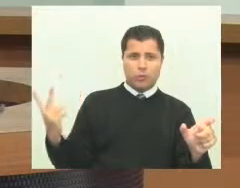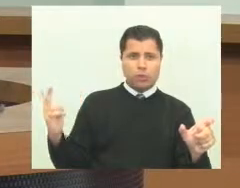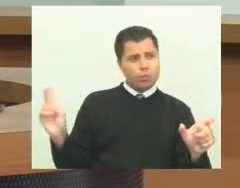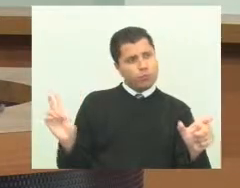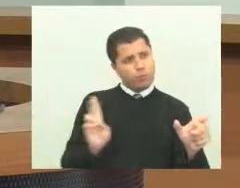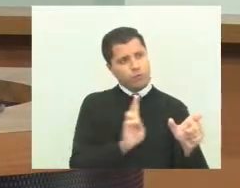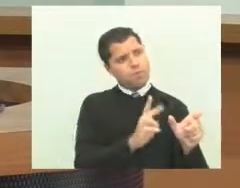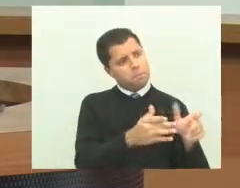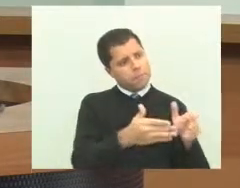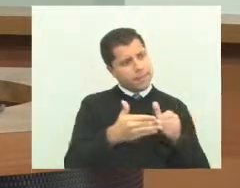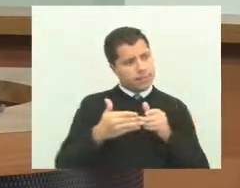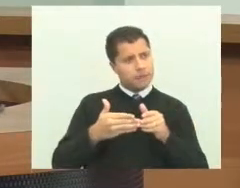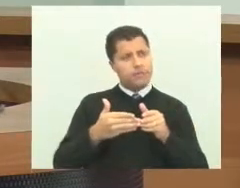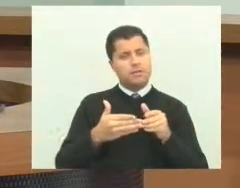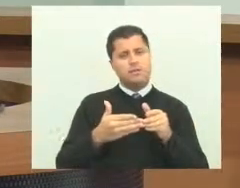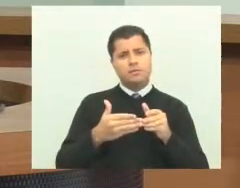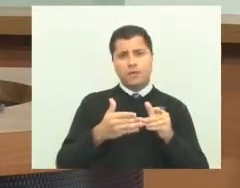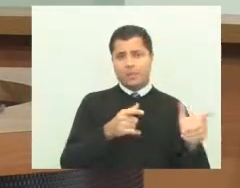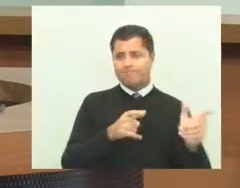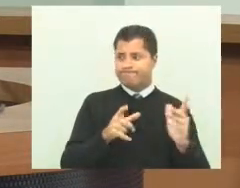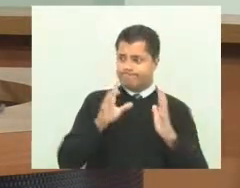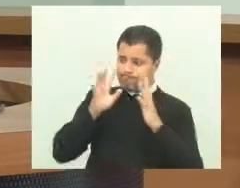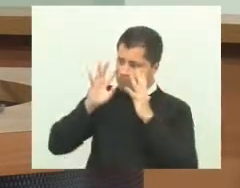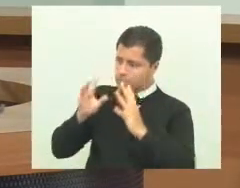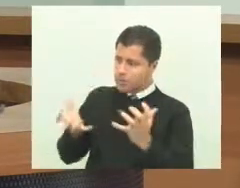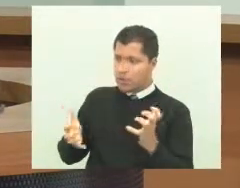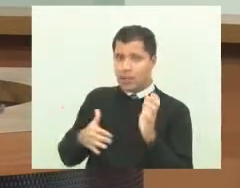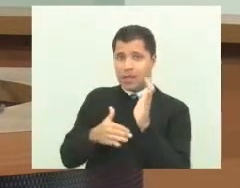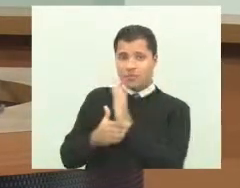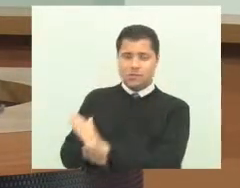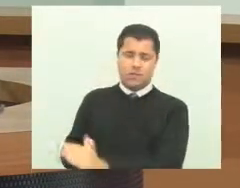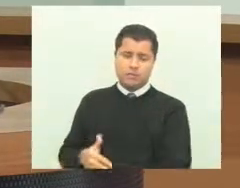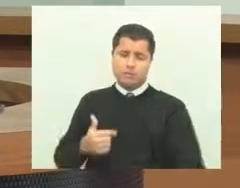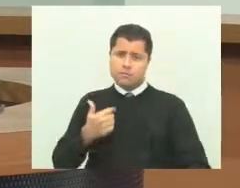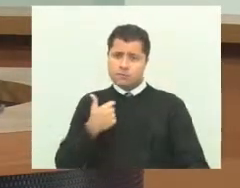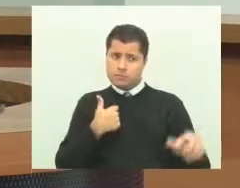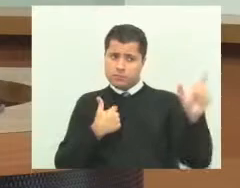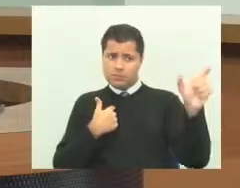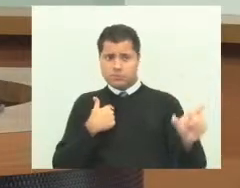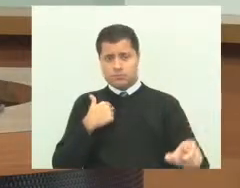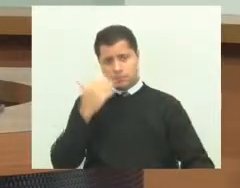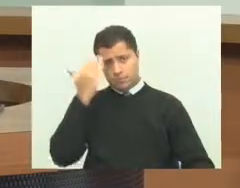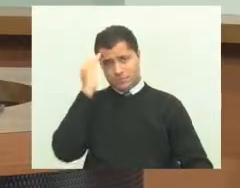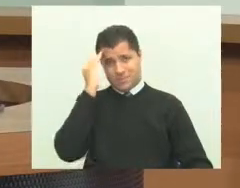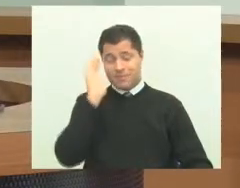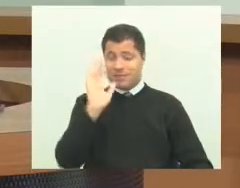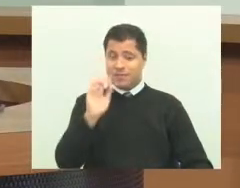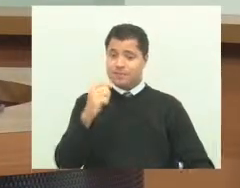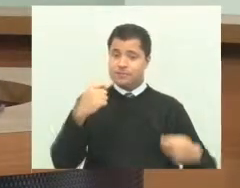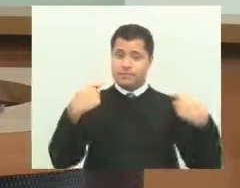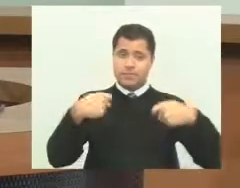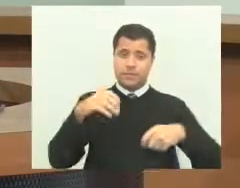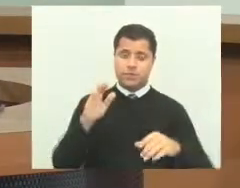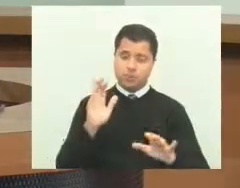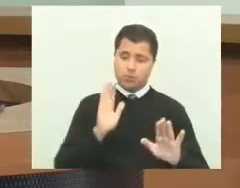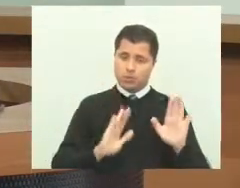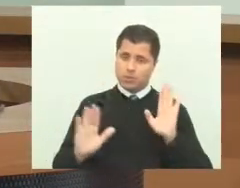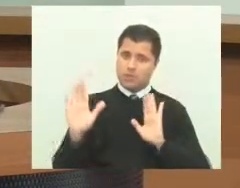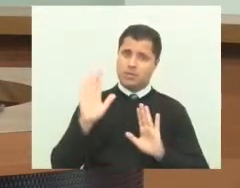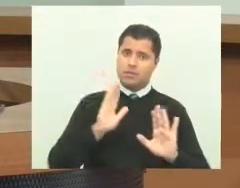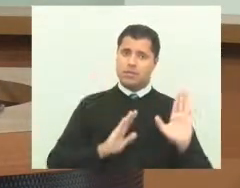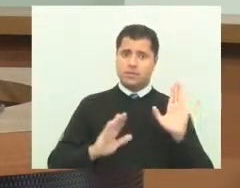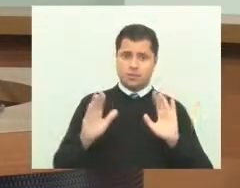prestação de serviço, tudo. Mas nós teríamos que ter uma certa cautela, porque existe uma classe.